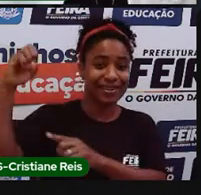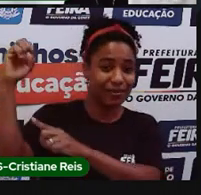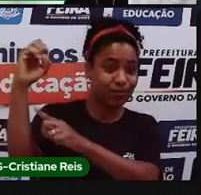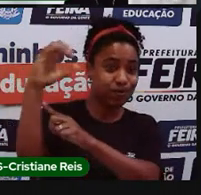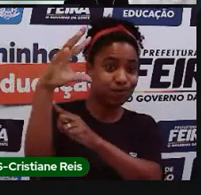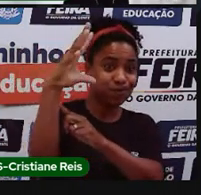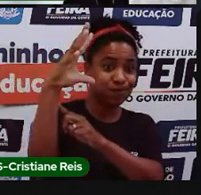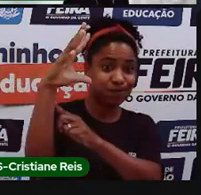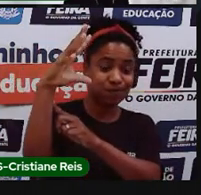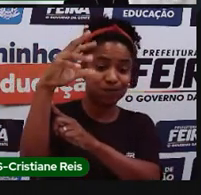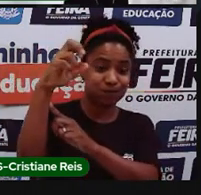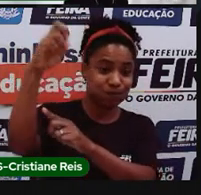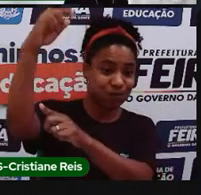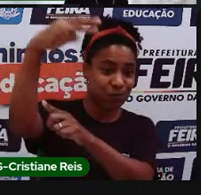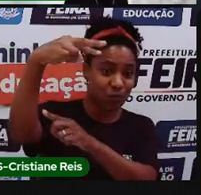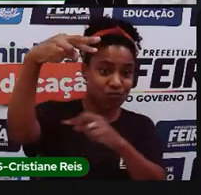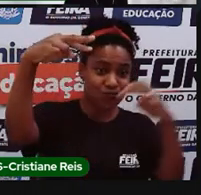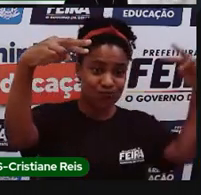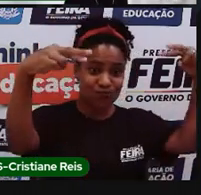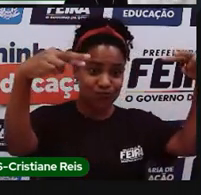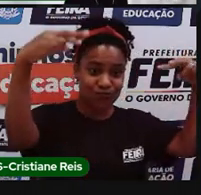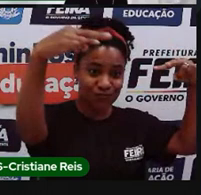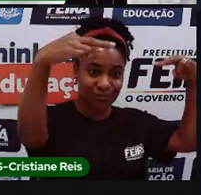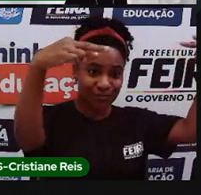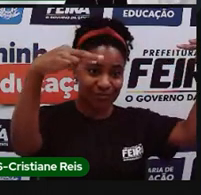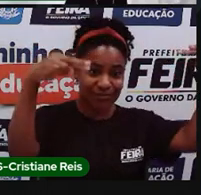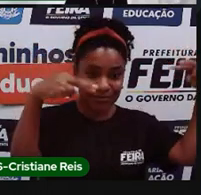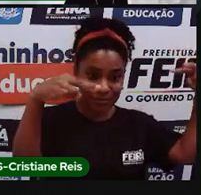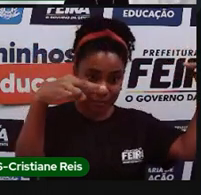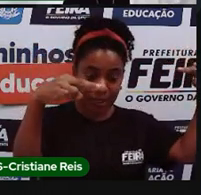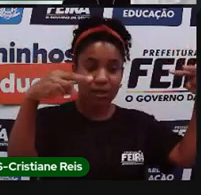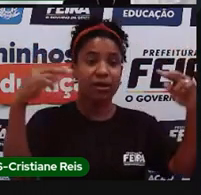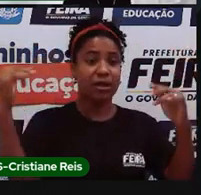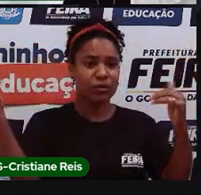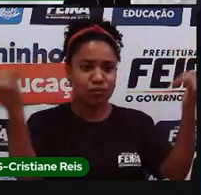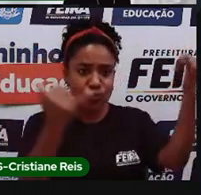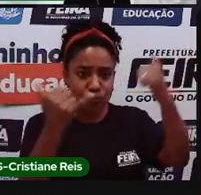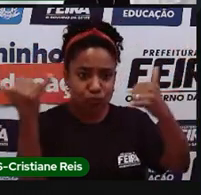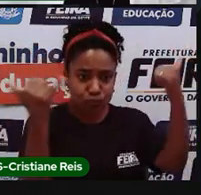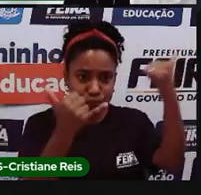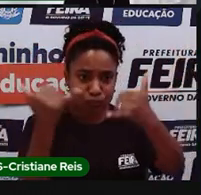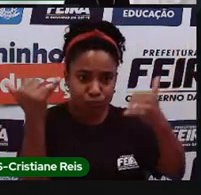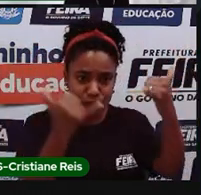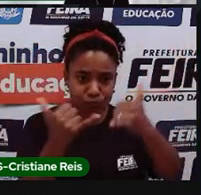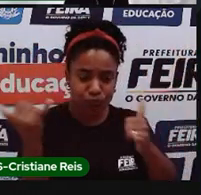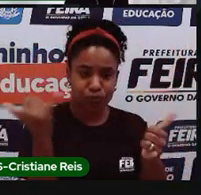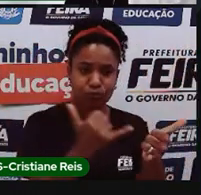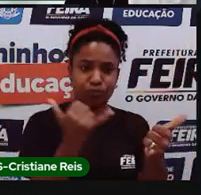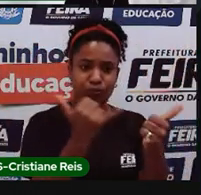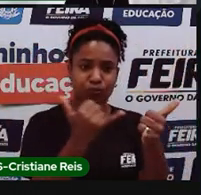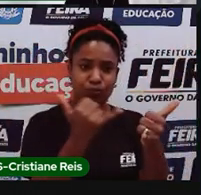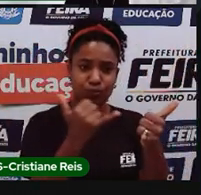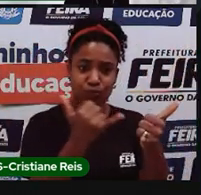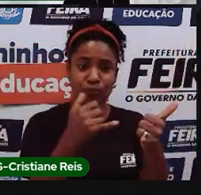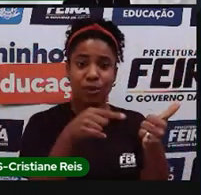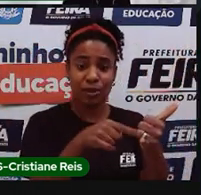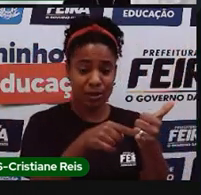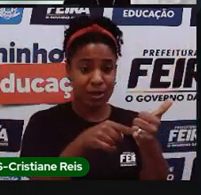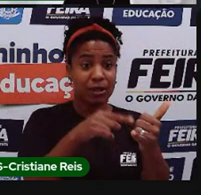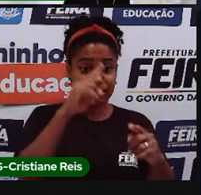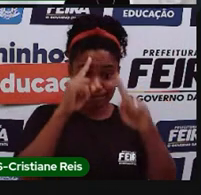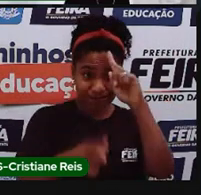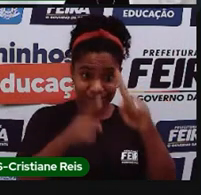Esses satélites também devolvem essas informações, né, não só para esse centro de comando,